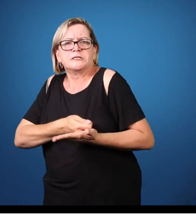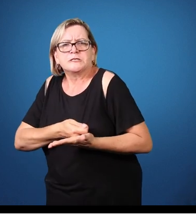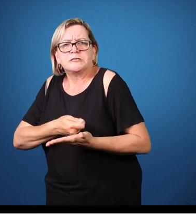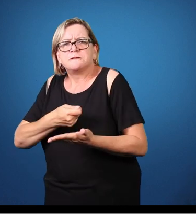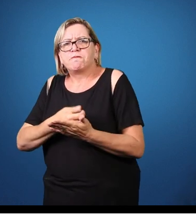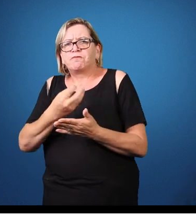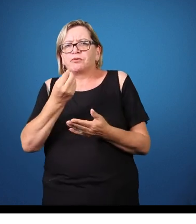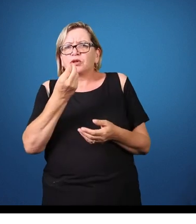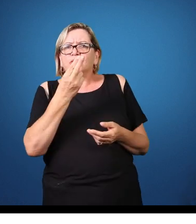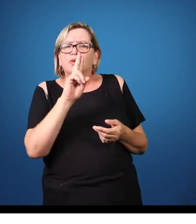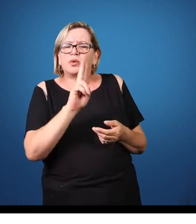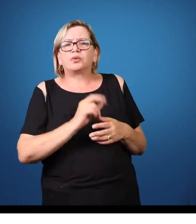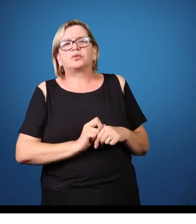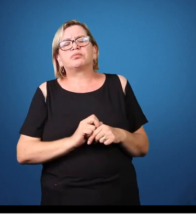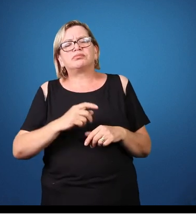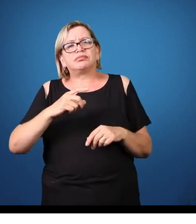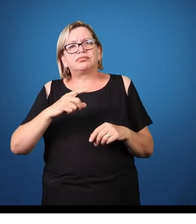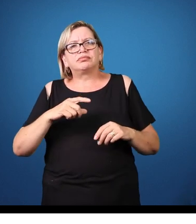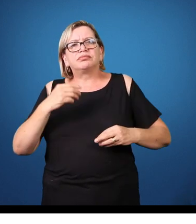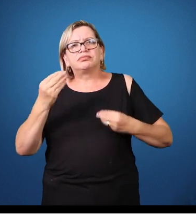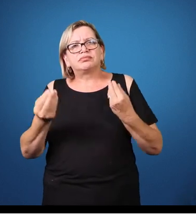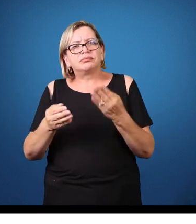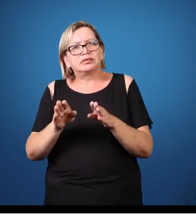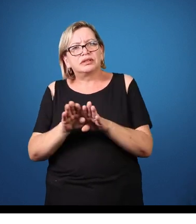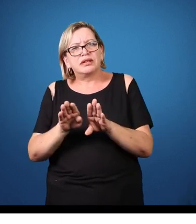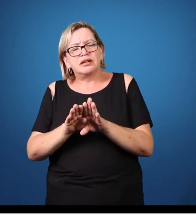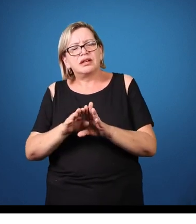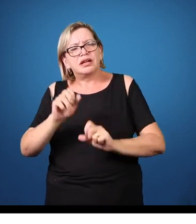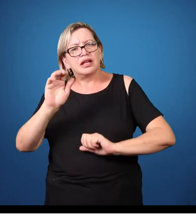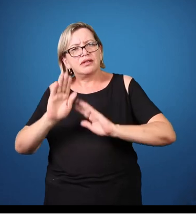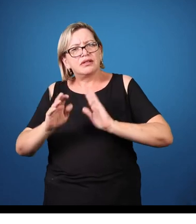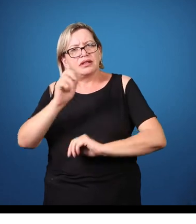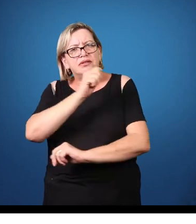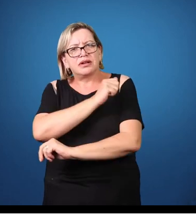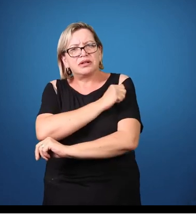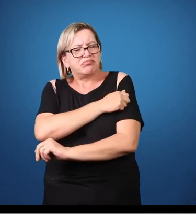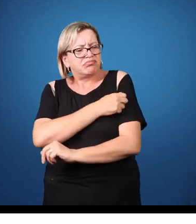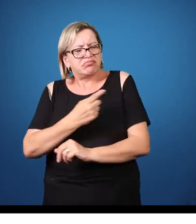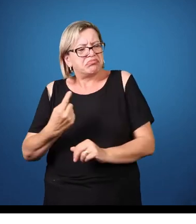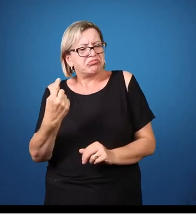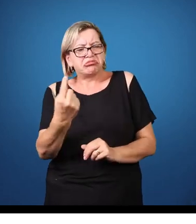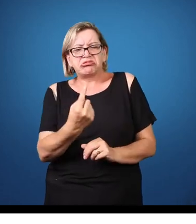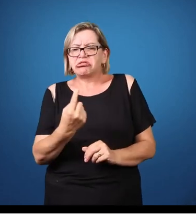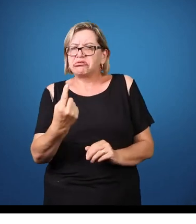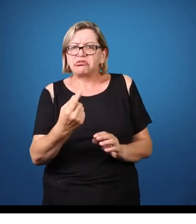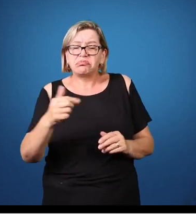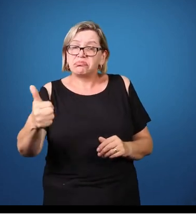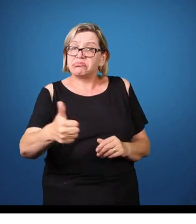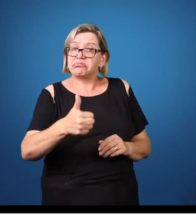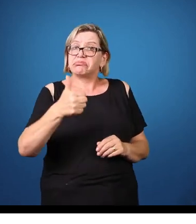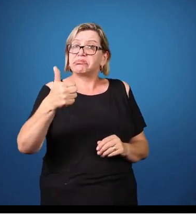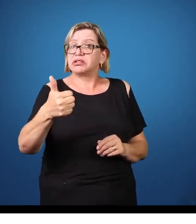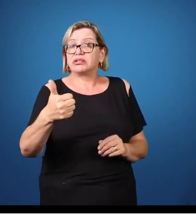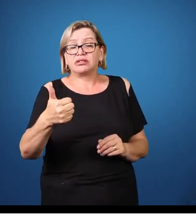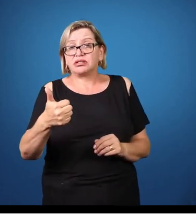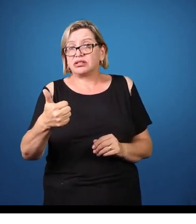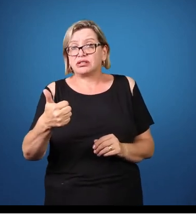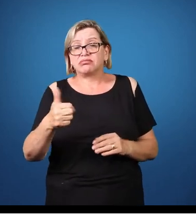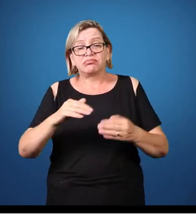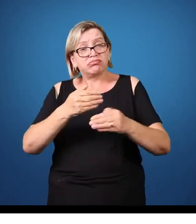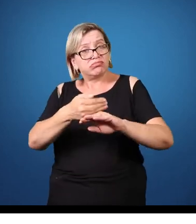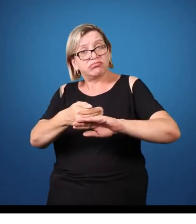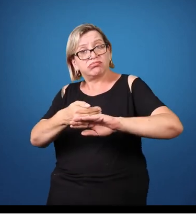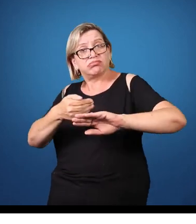consegue se virar melhor quando não está nesse contexto. Mas eu acho que em muitos casos, sim, né? Em muitos